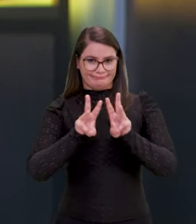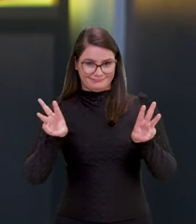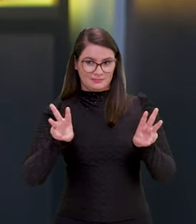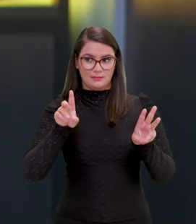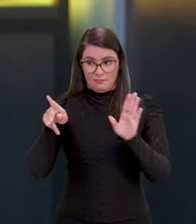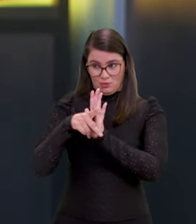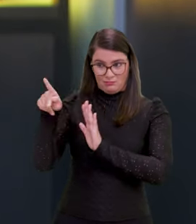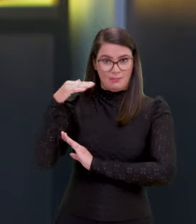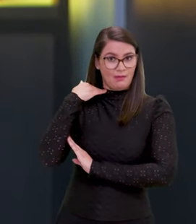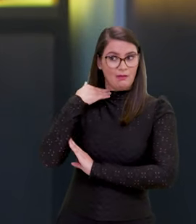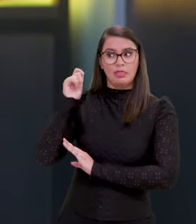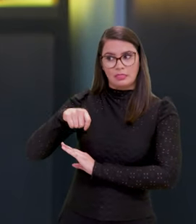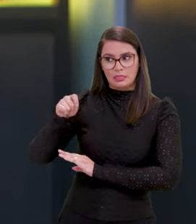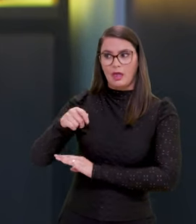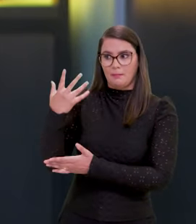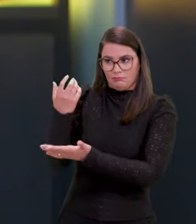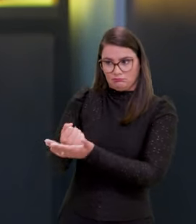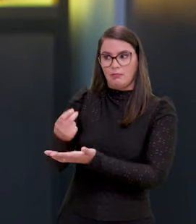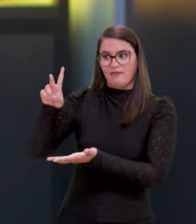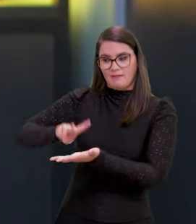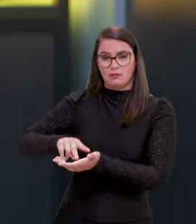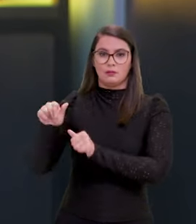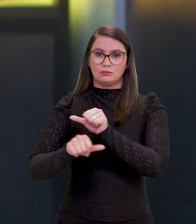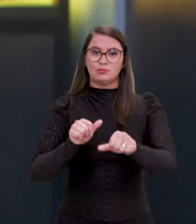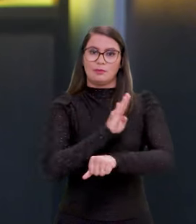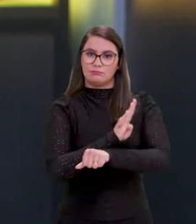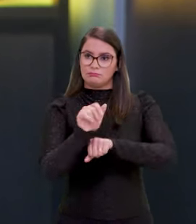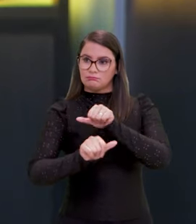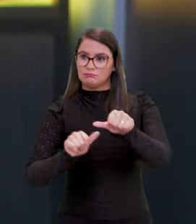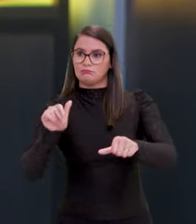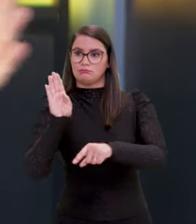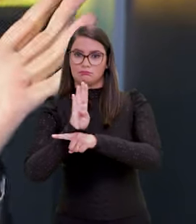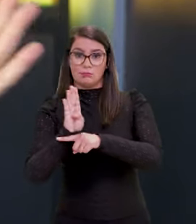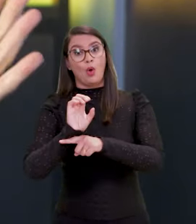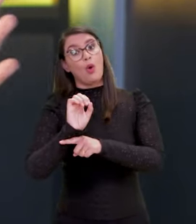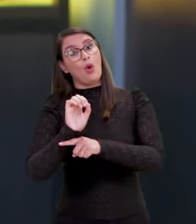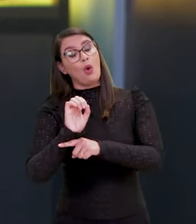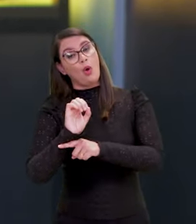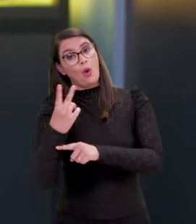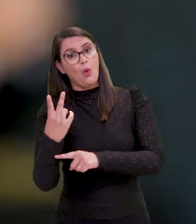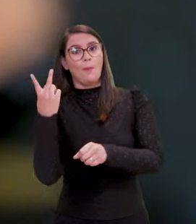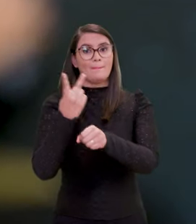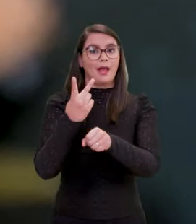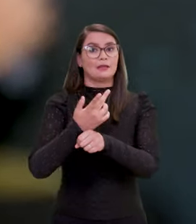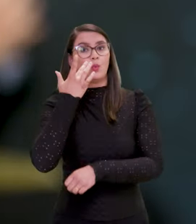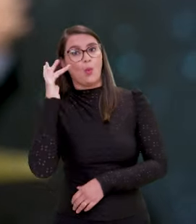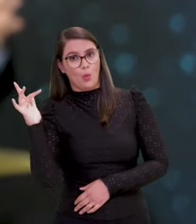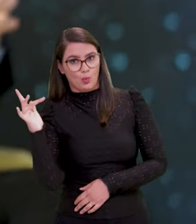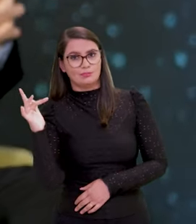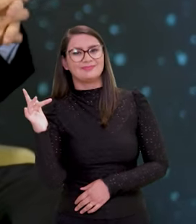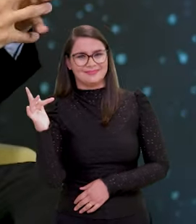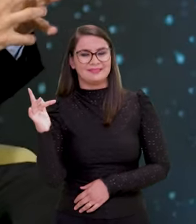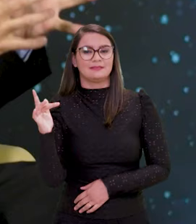habilitação. E o ouro, né? Que é necessário que essa